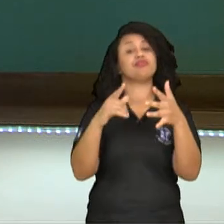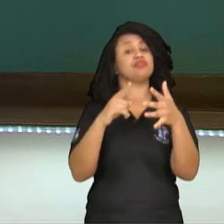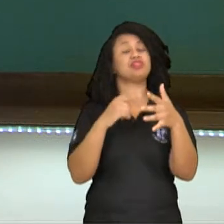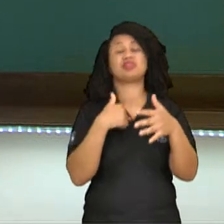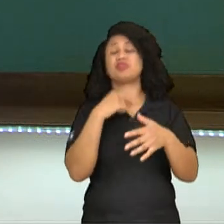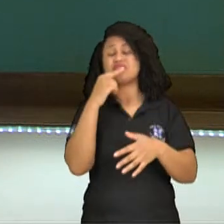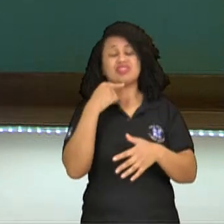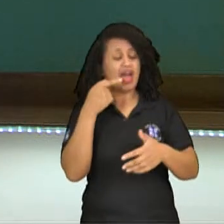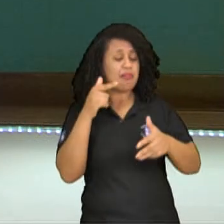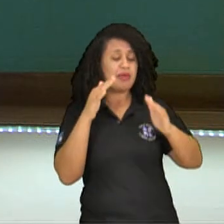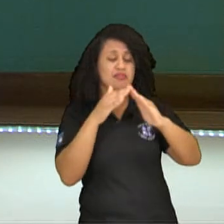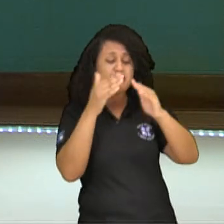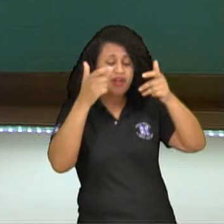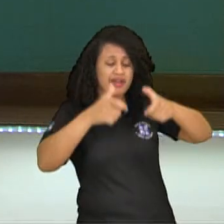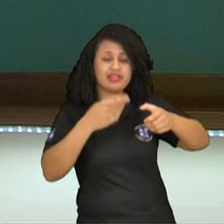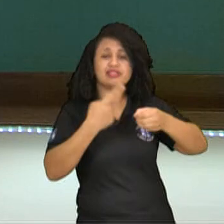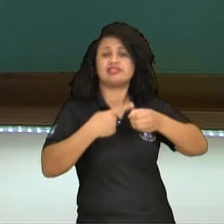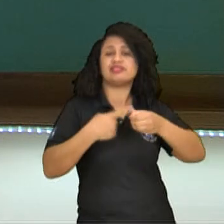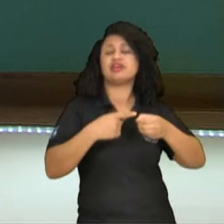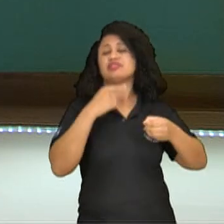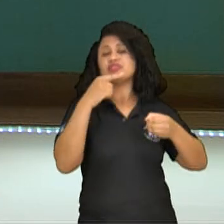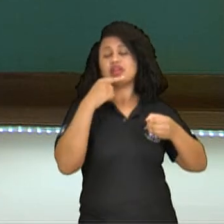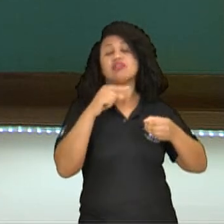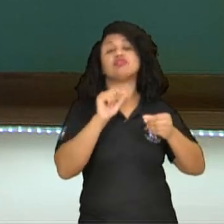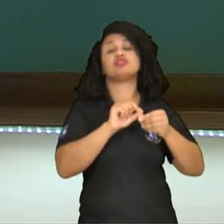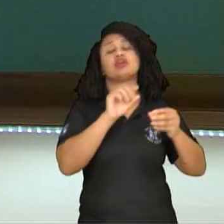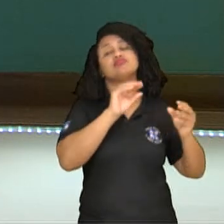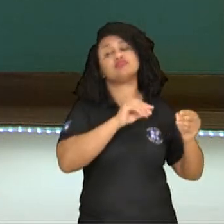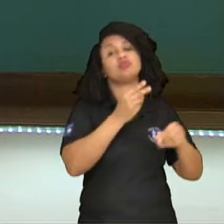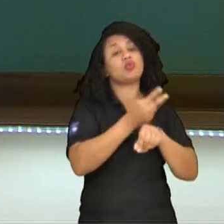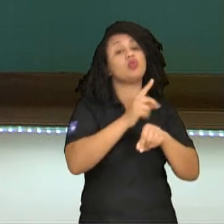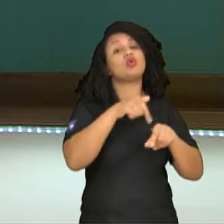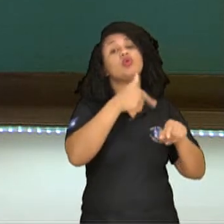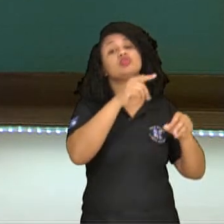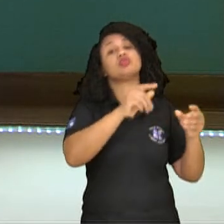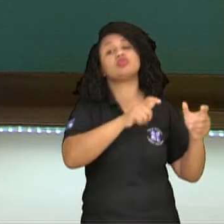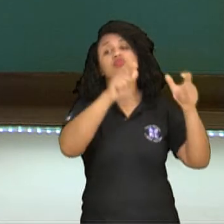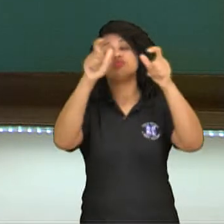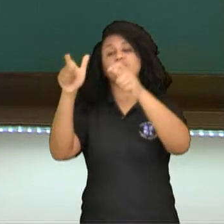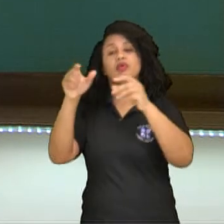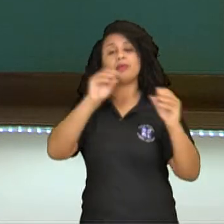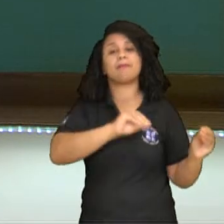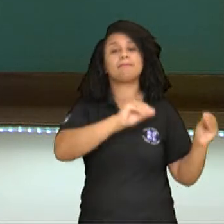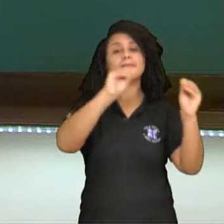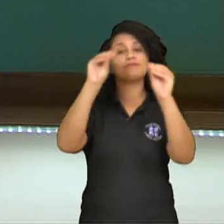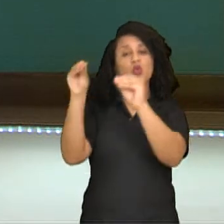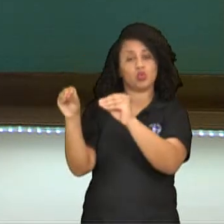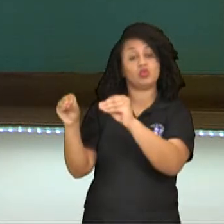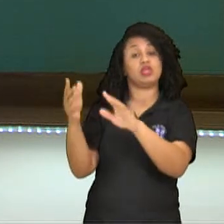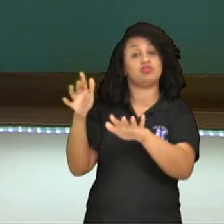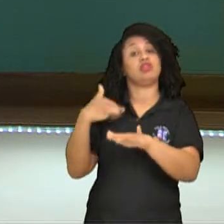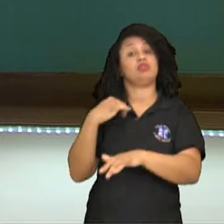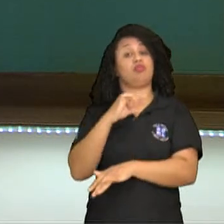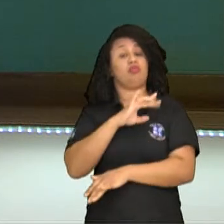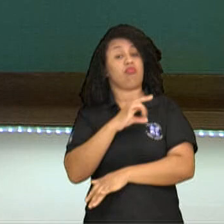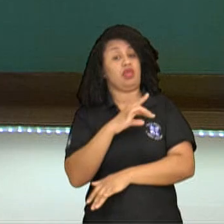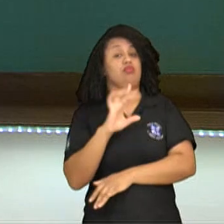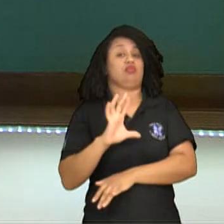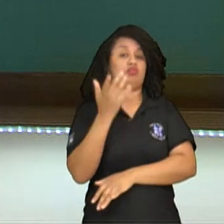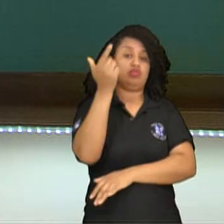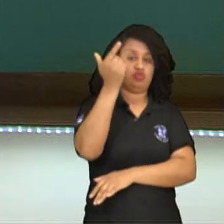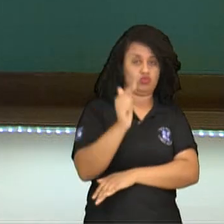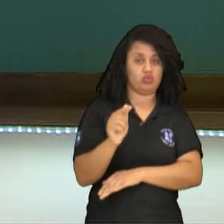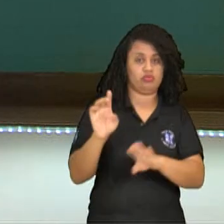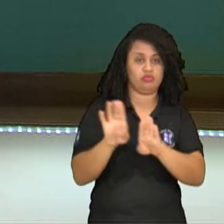tem mais como viver naquela cidade. O a pessoa faz? Busca um outro lugar para morar. Até por medo que aconteça de novo.